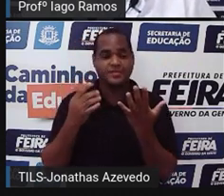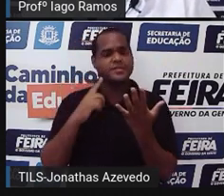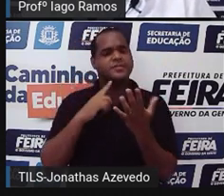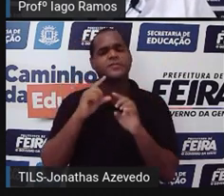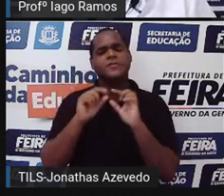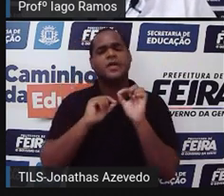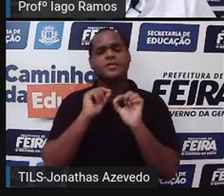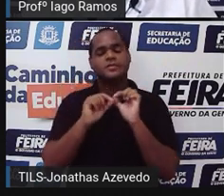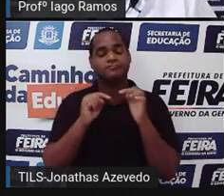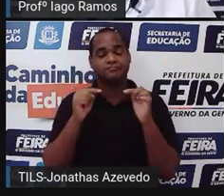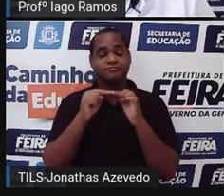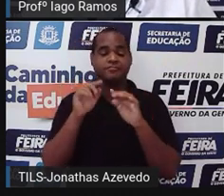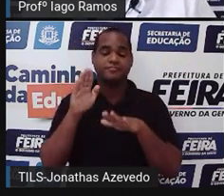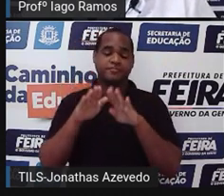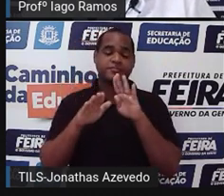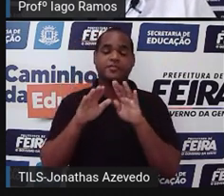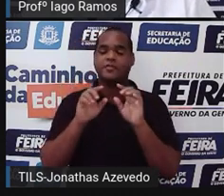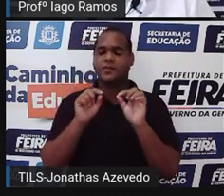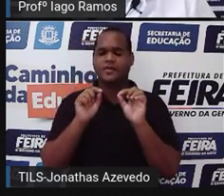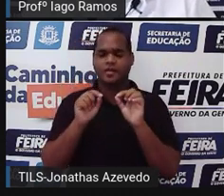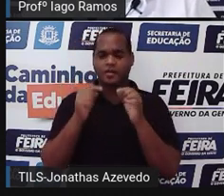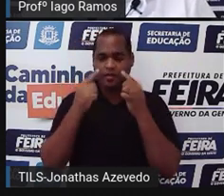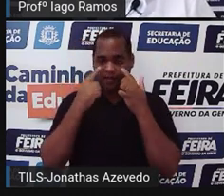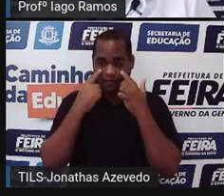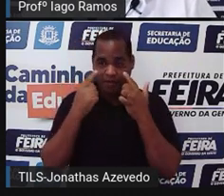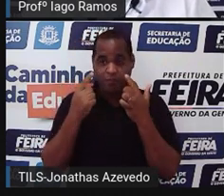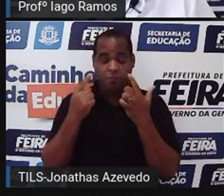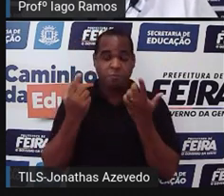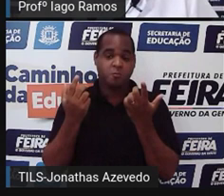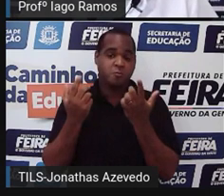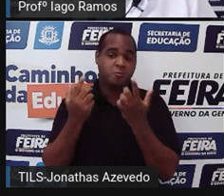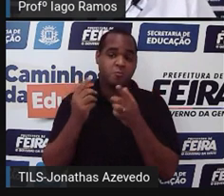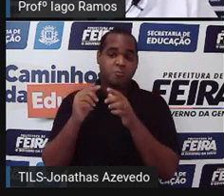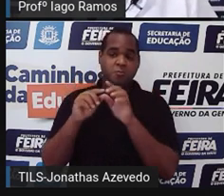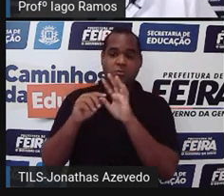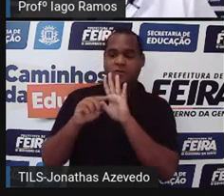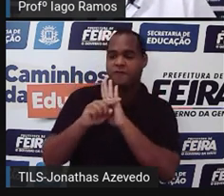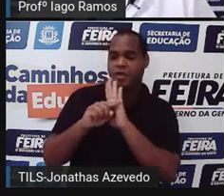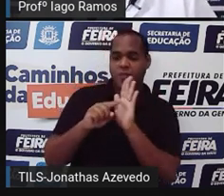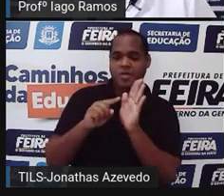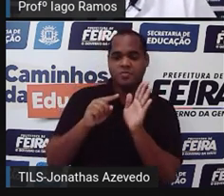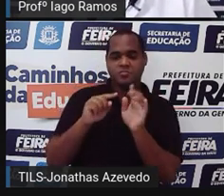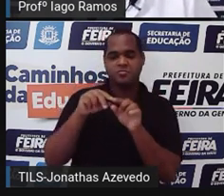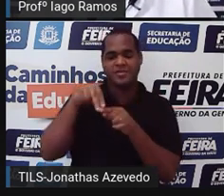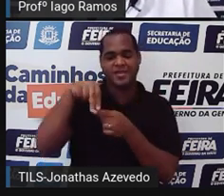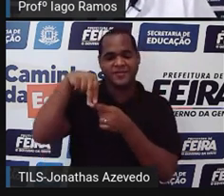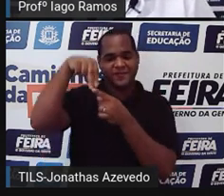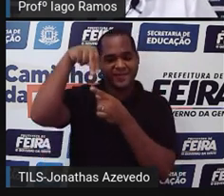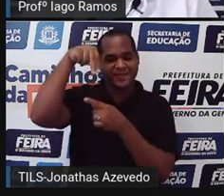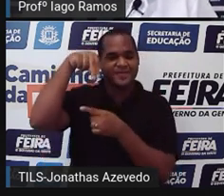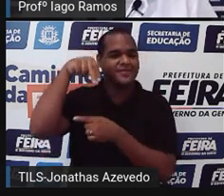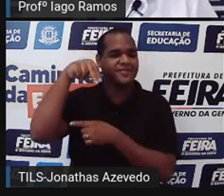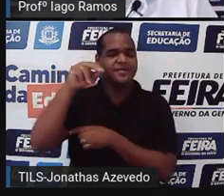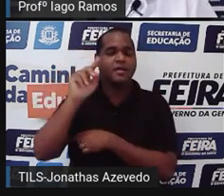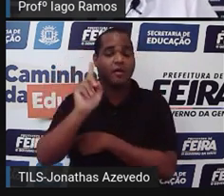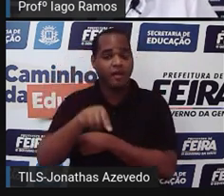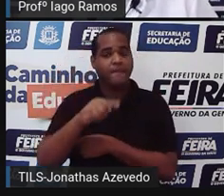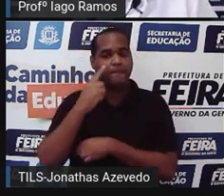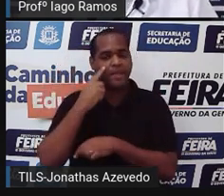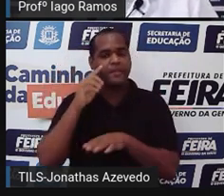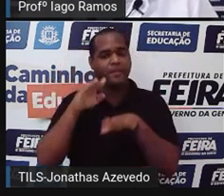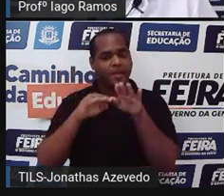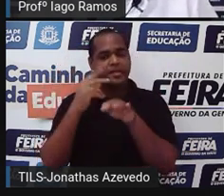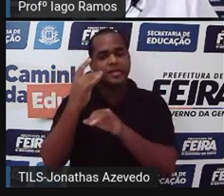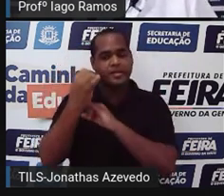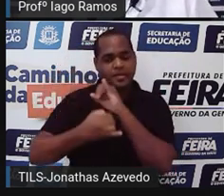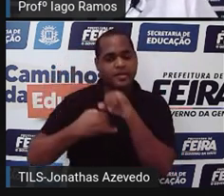distrair, talvez, seja assistindo, quem sabe, filmes e séries. E que isso depende da